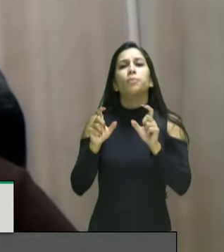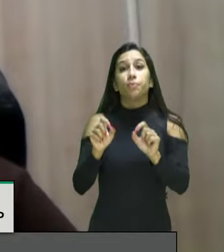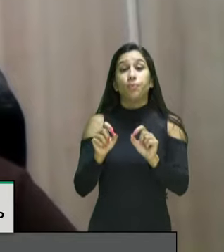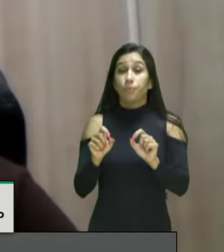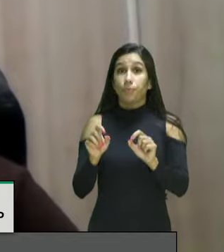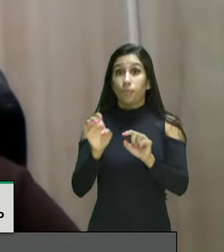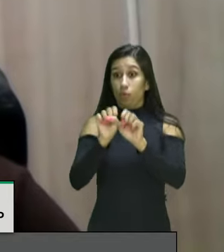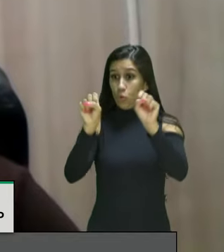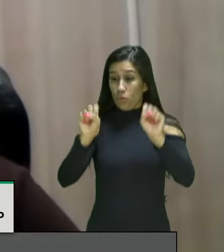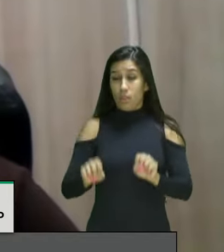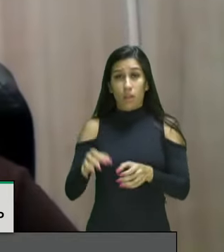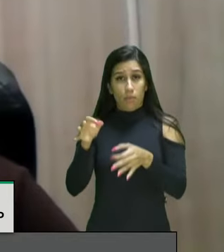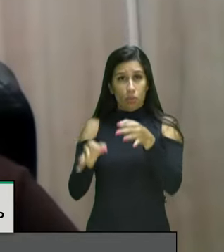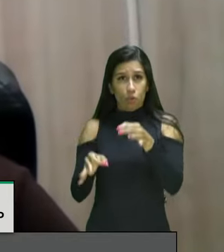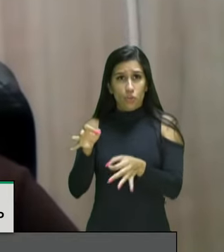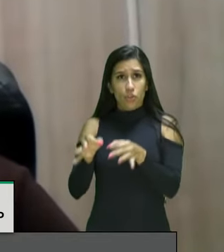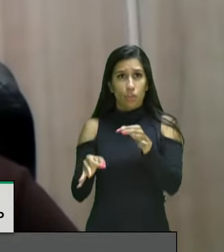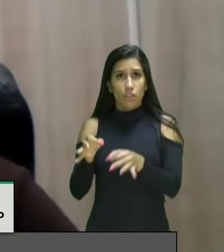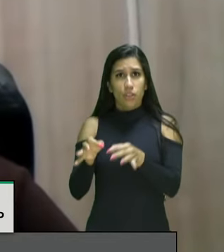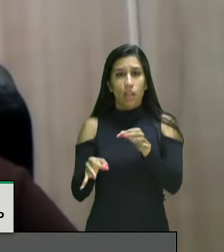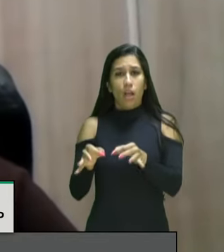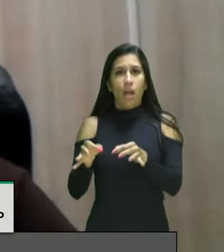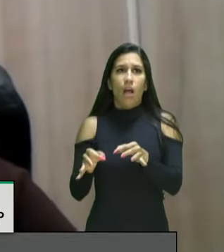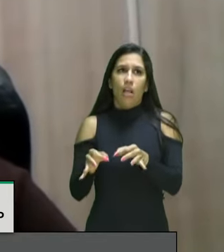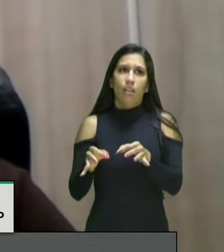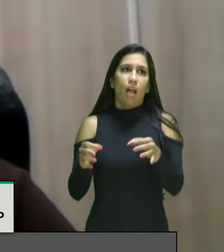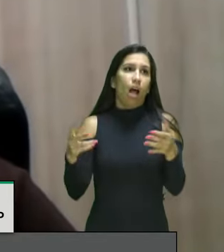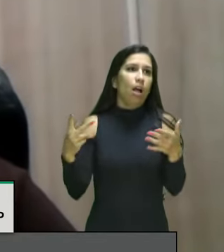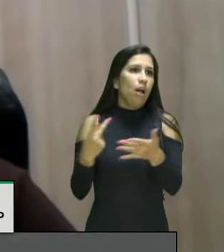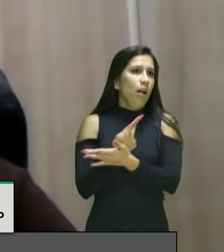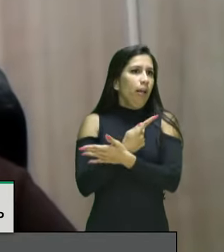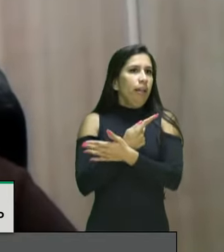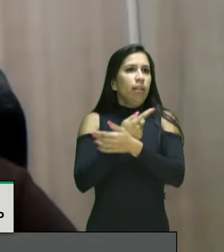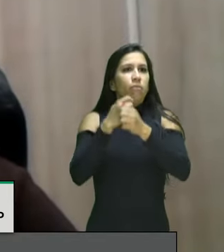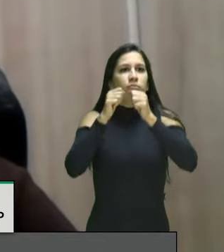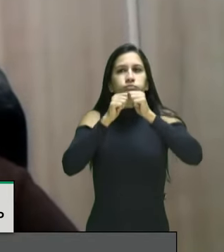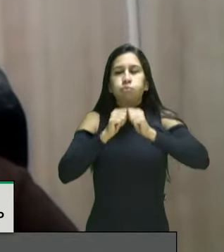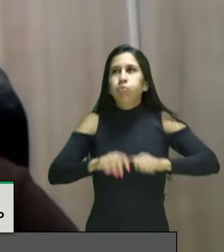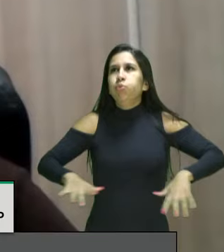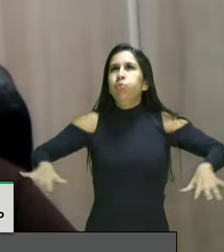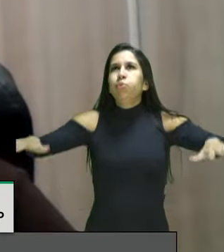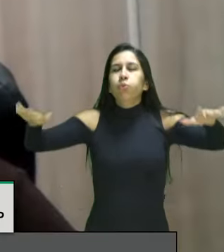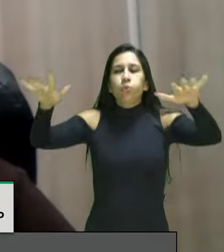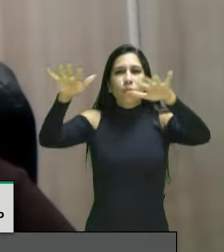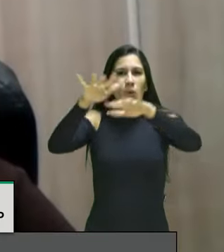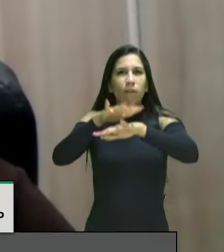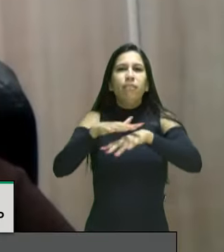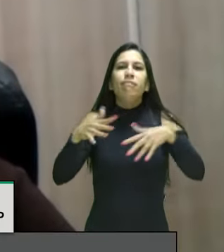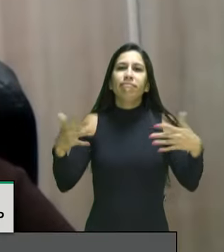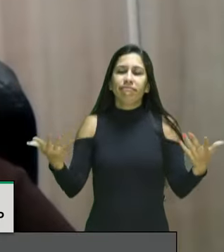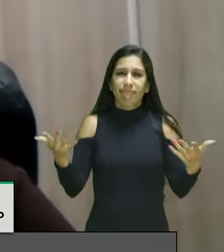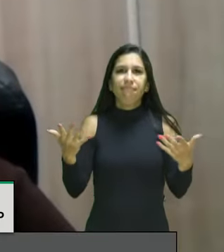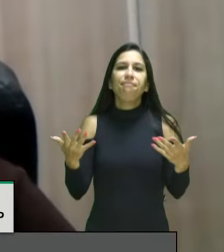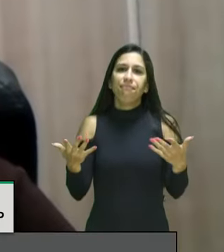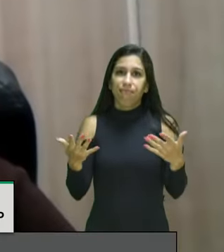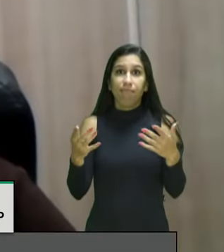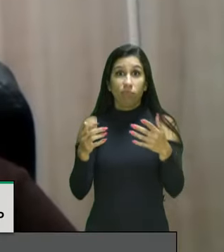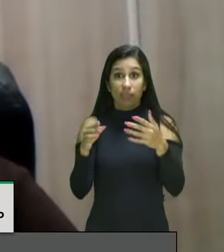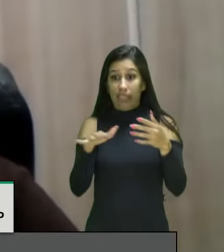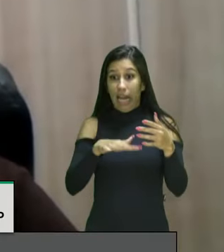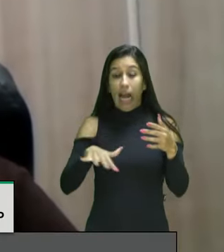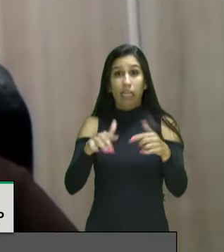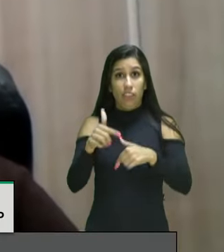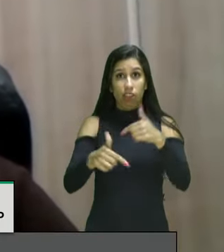justiça mas a gente sabe que isso se espalha por todas as realidades dos equipamentos de serviço público